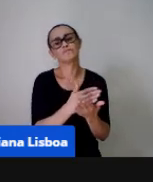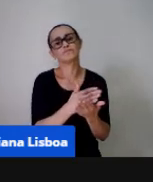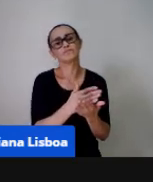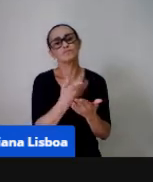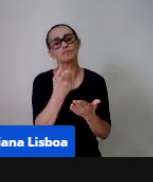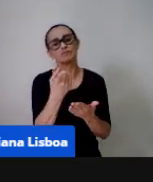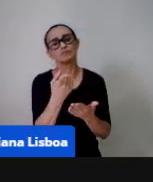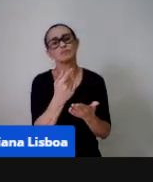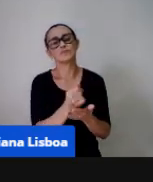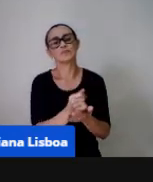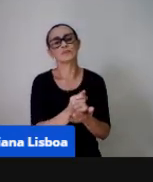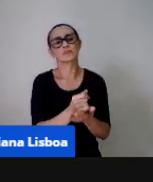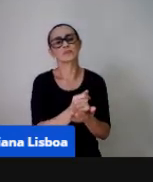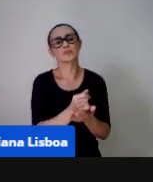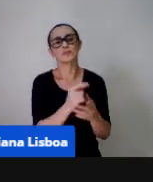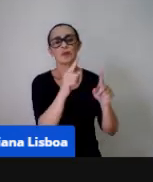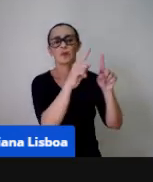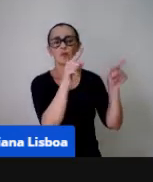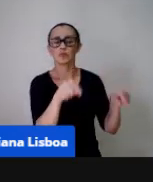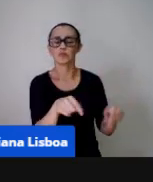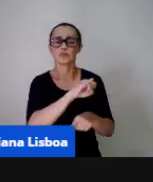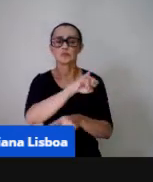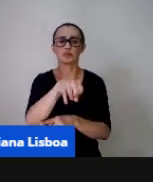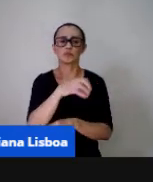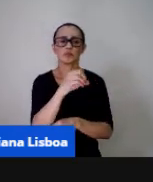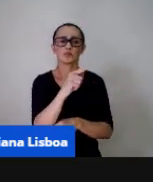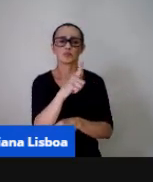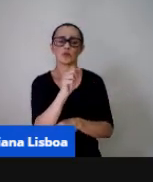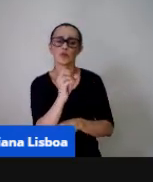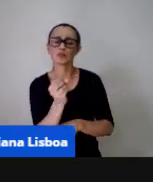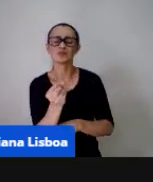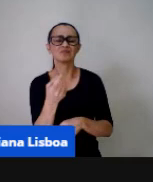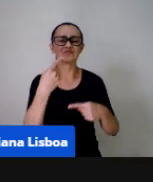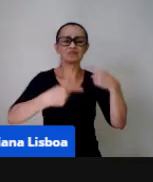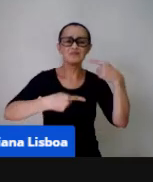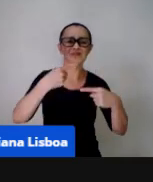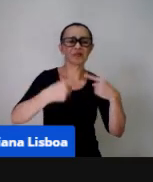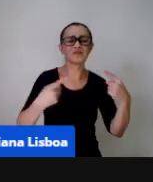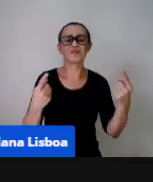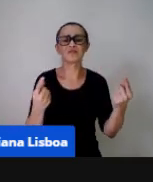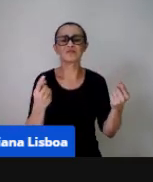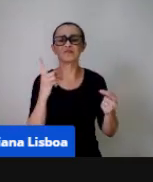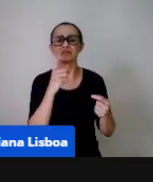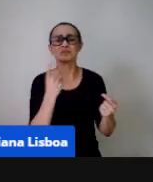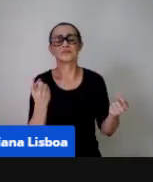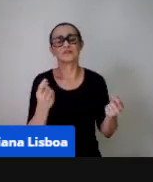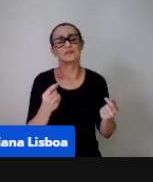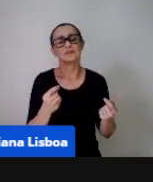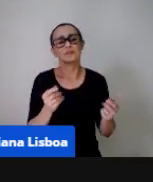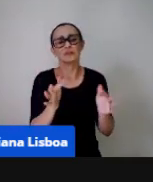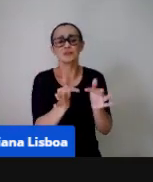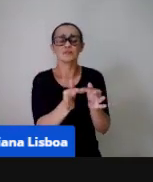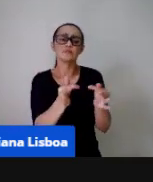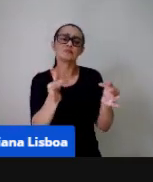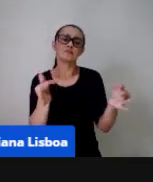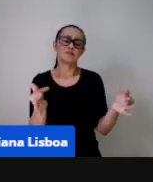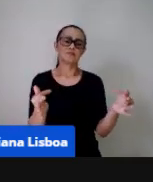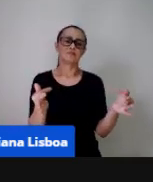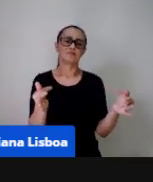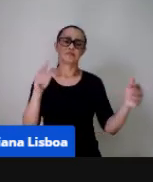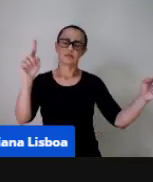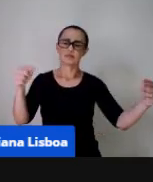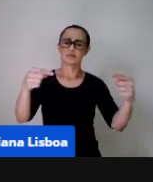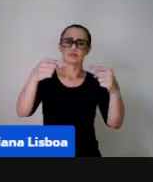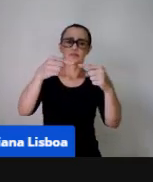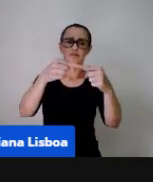tanto desafio desafios muito complexos né que são jogos de simples correspondência por exemplo eles não trazem grandes